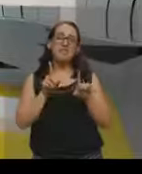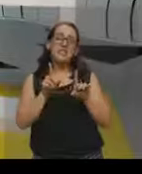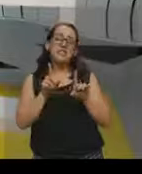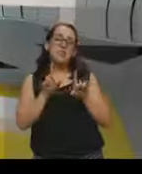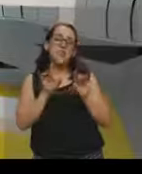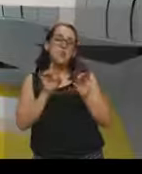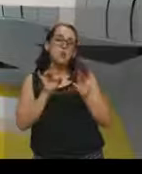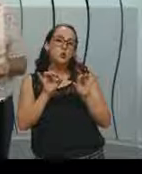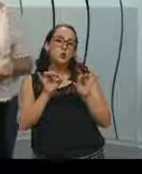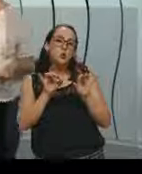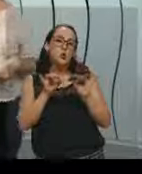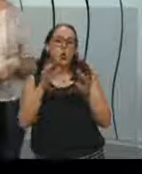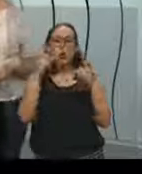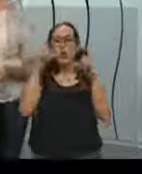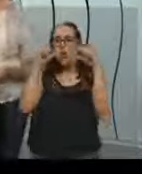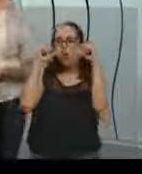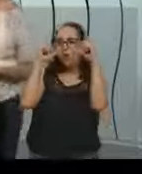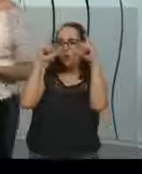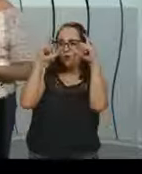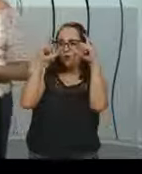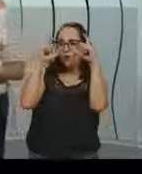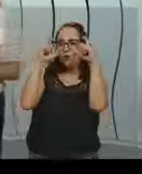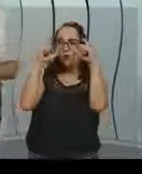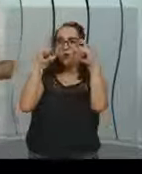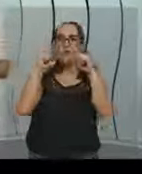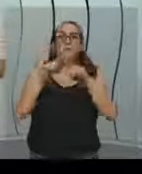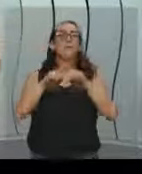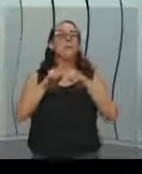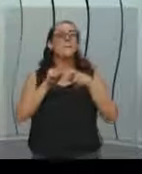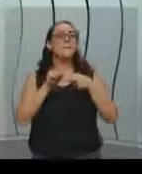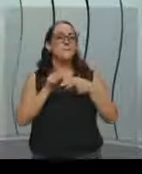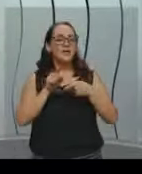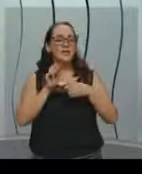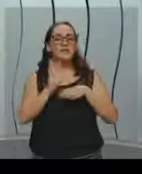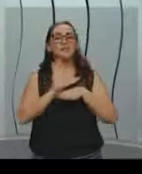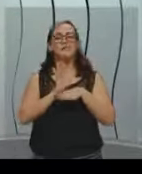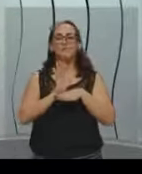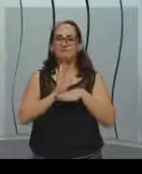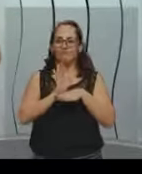da fotografia, mas do cinema também.